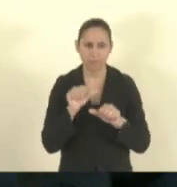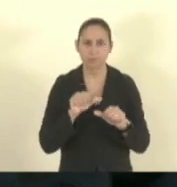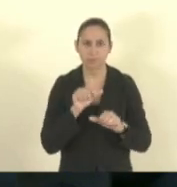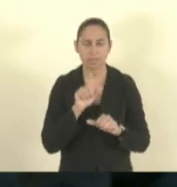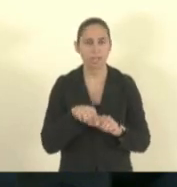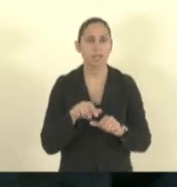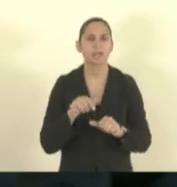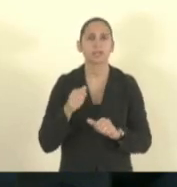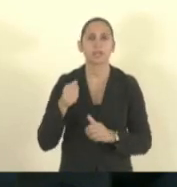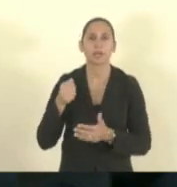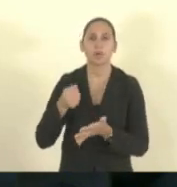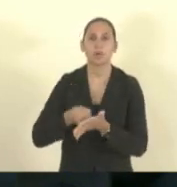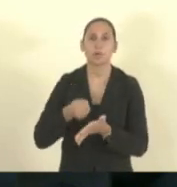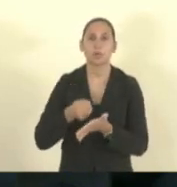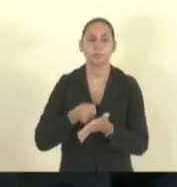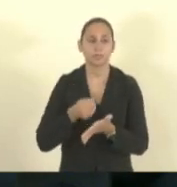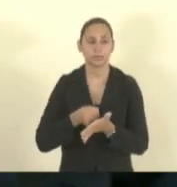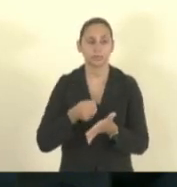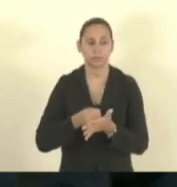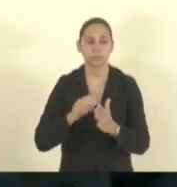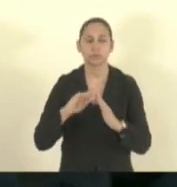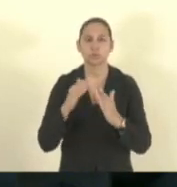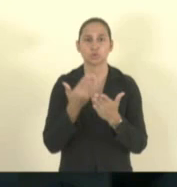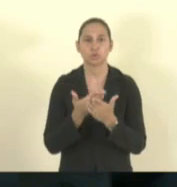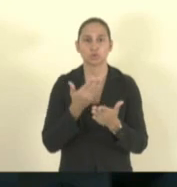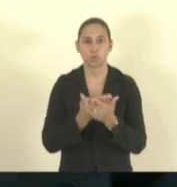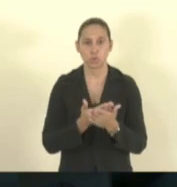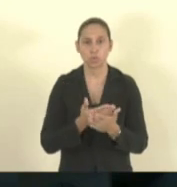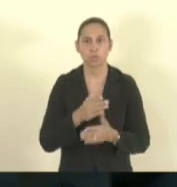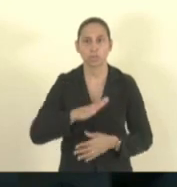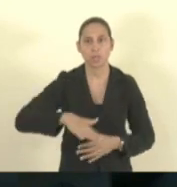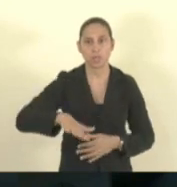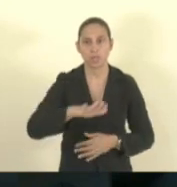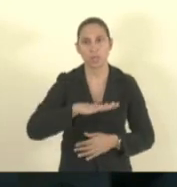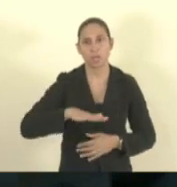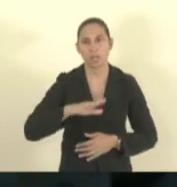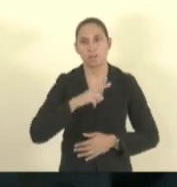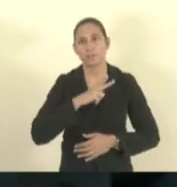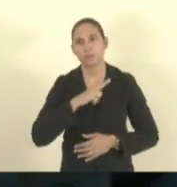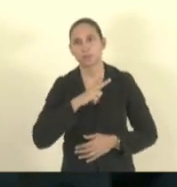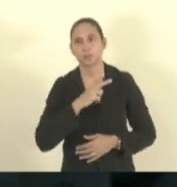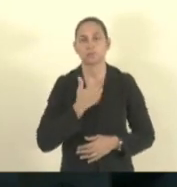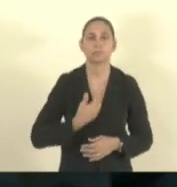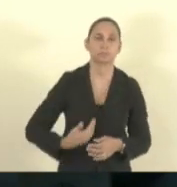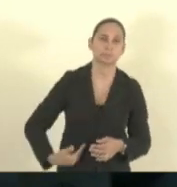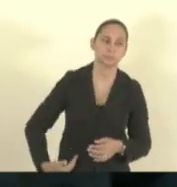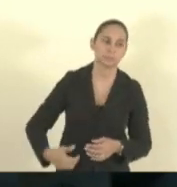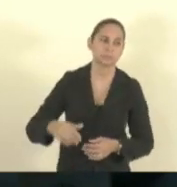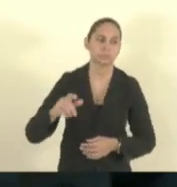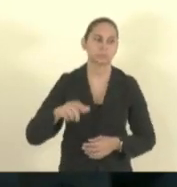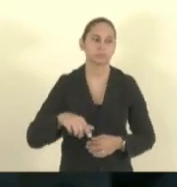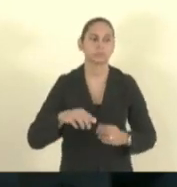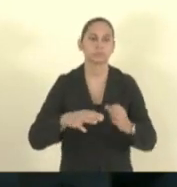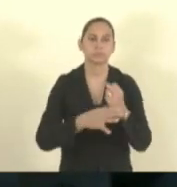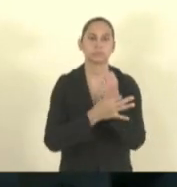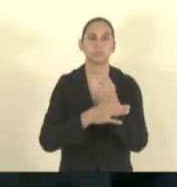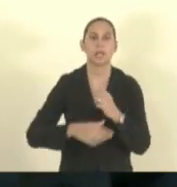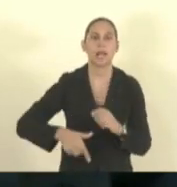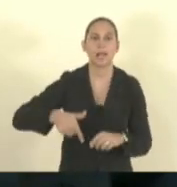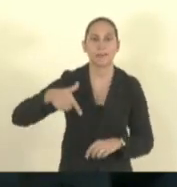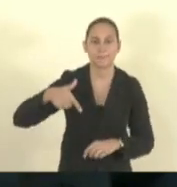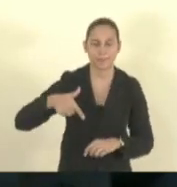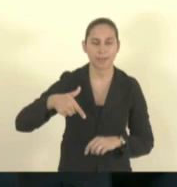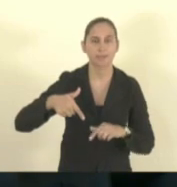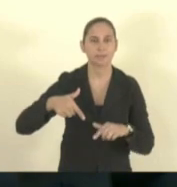obrigatoriedade das escolas públicas estaduais e escolas privadas de educação básica implementarem o sistema de segurança armada nas dependências